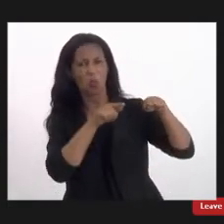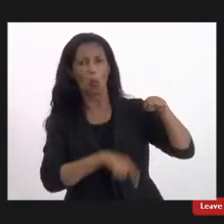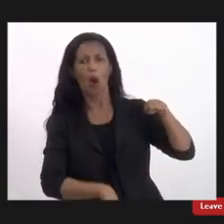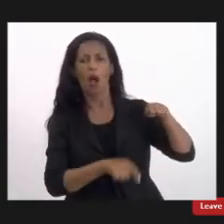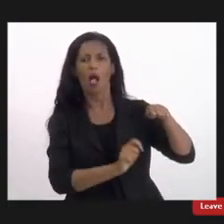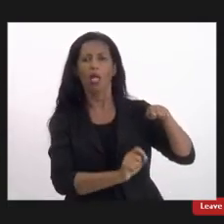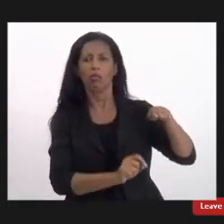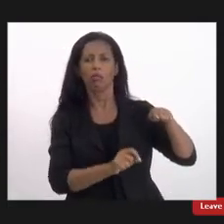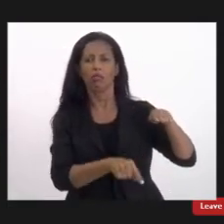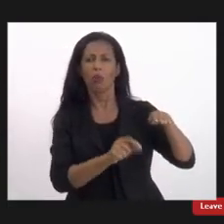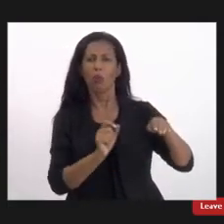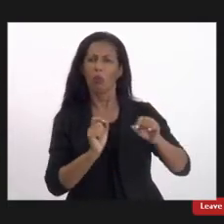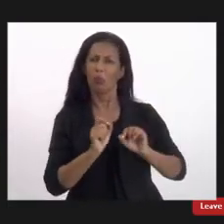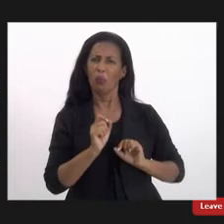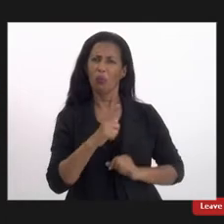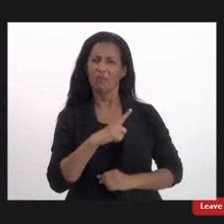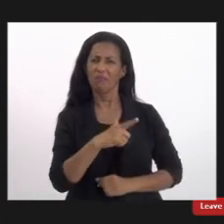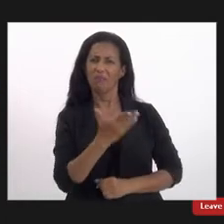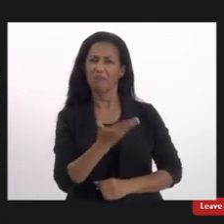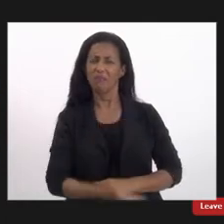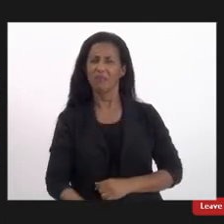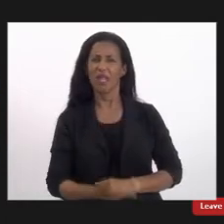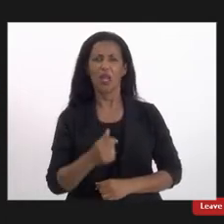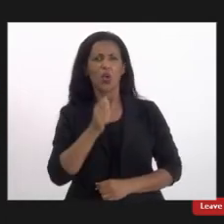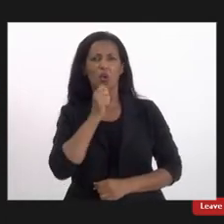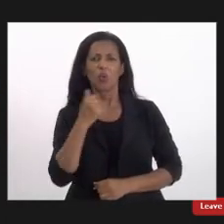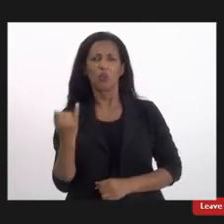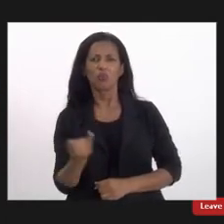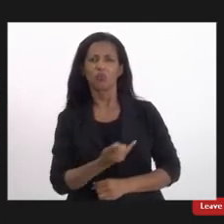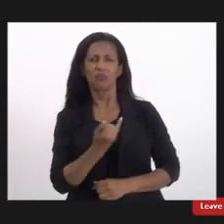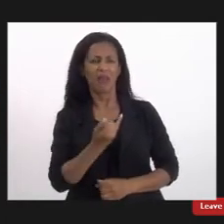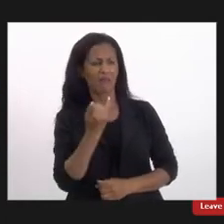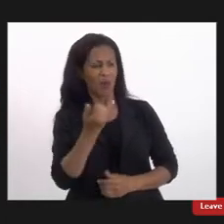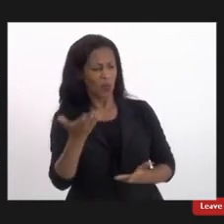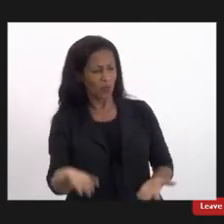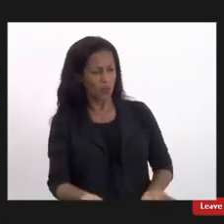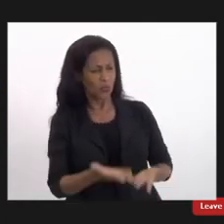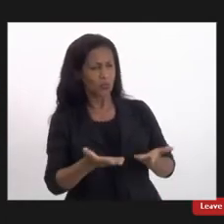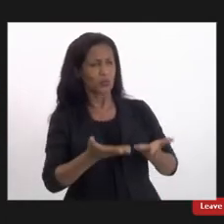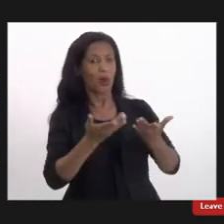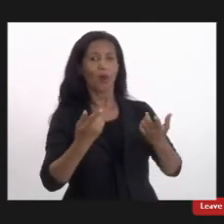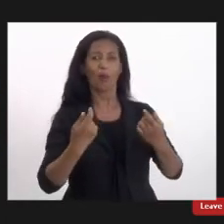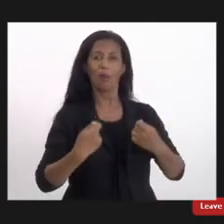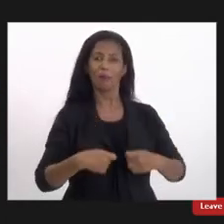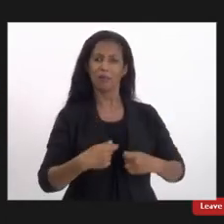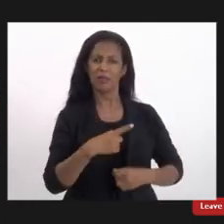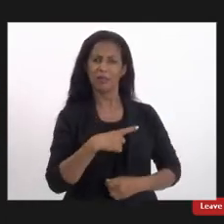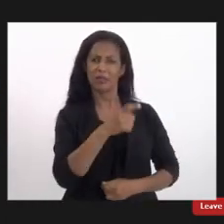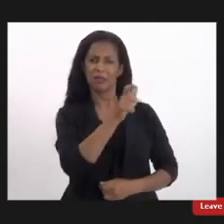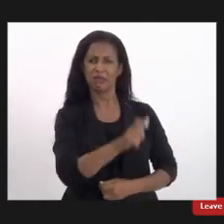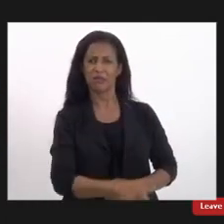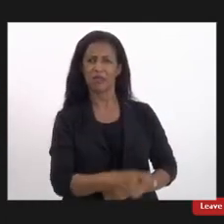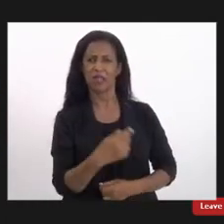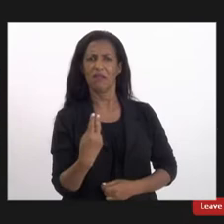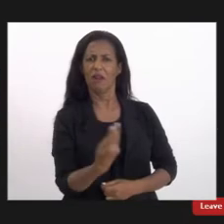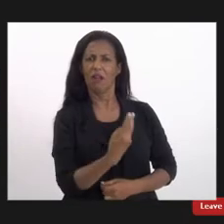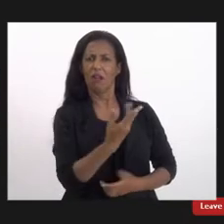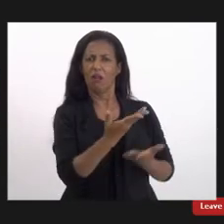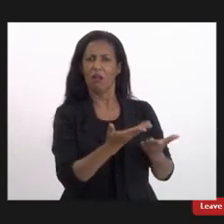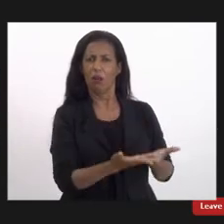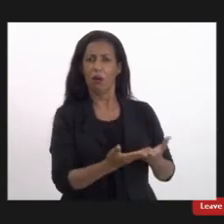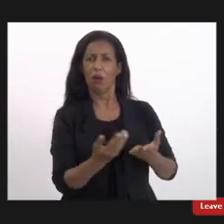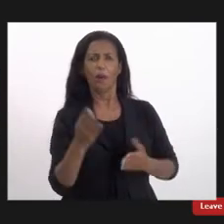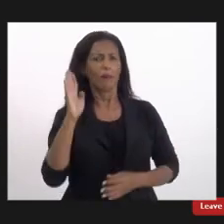são não dão valor às mulheres como elas têm que ter valores principalmente